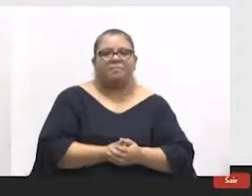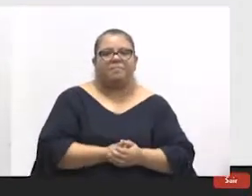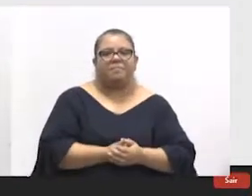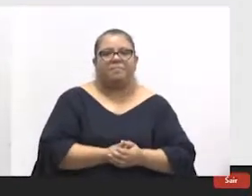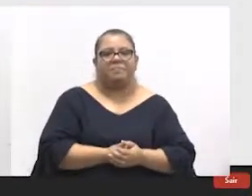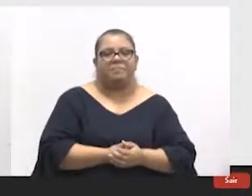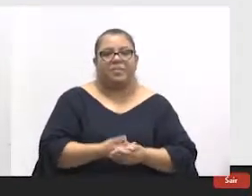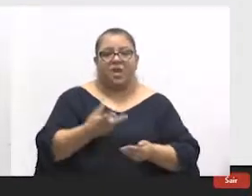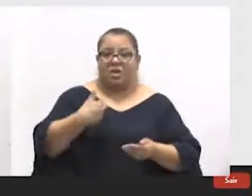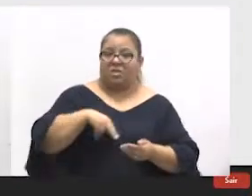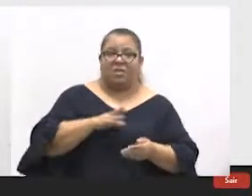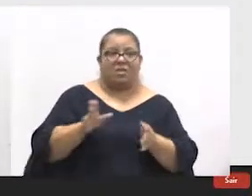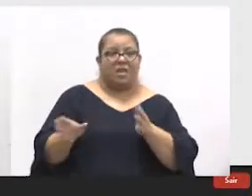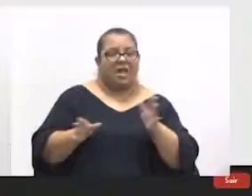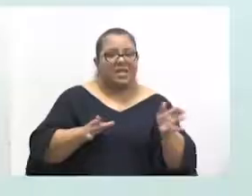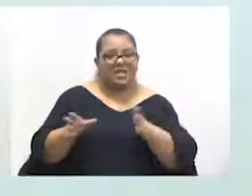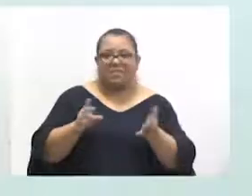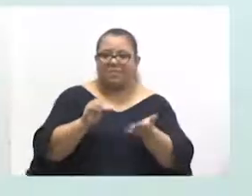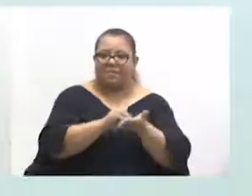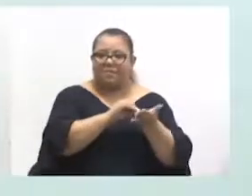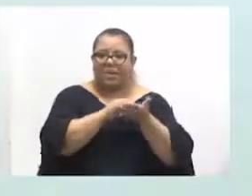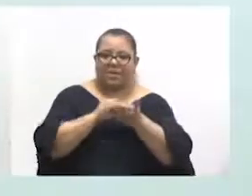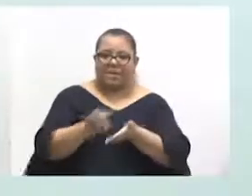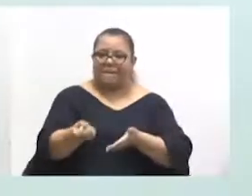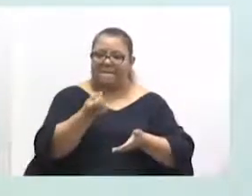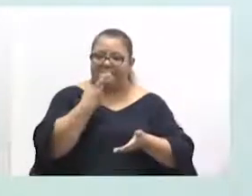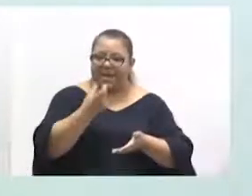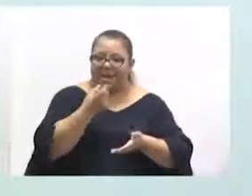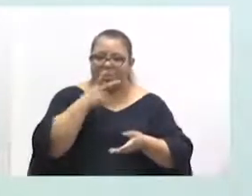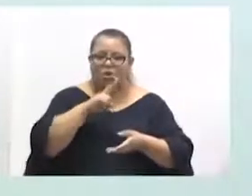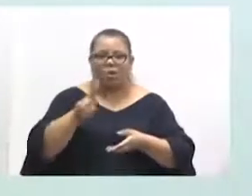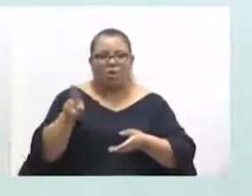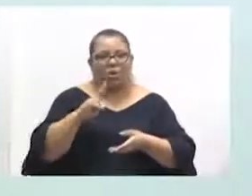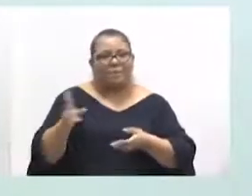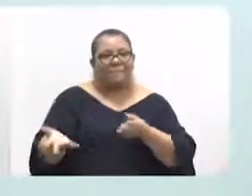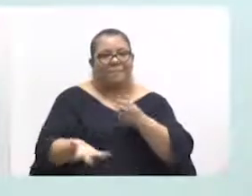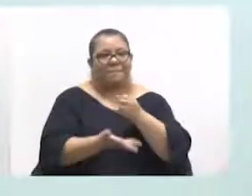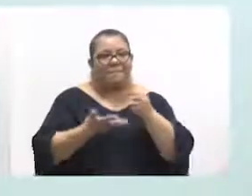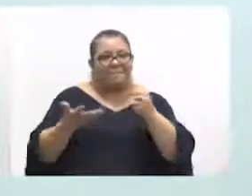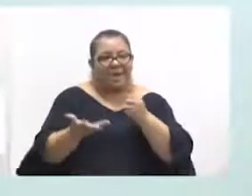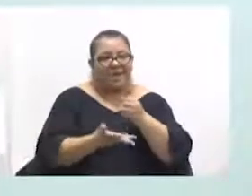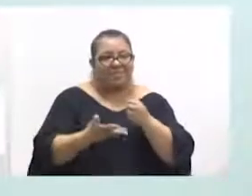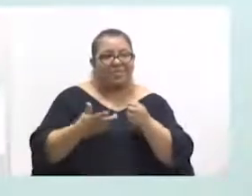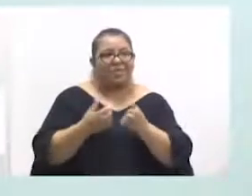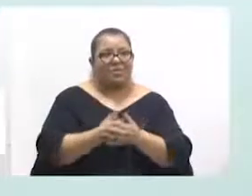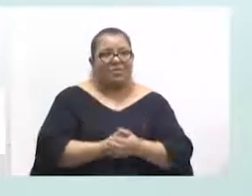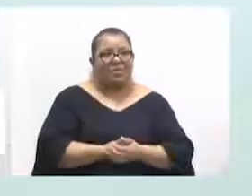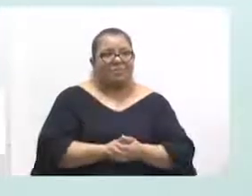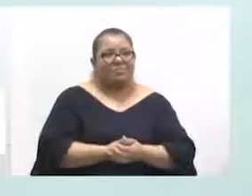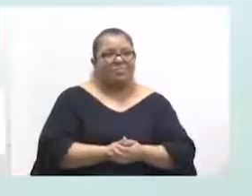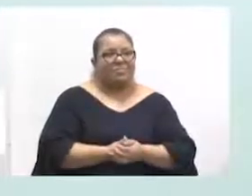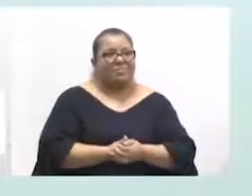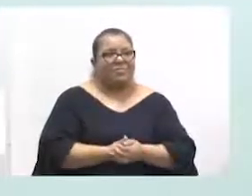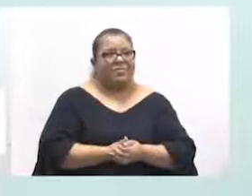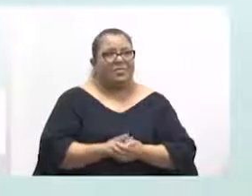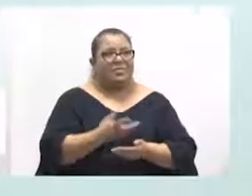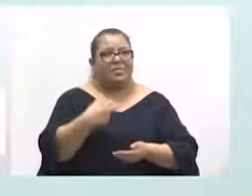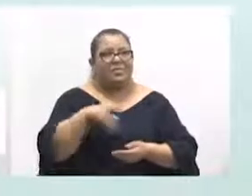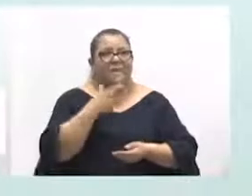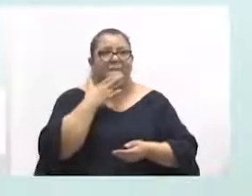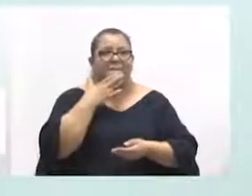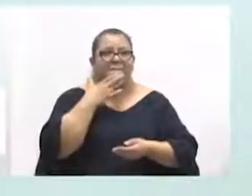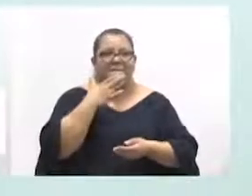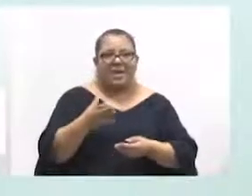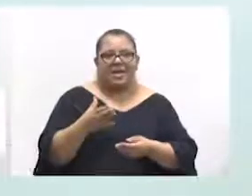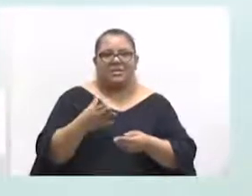A gente não tem acesso a muitos remédios, né? De básicos, teoricamente. Ninguém está pedindo que